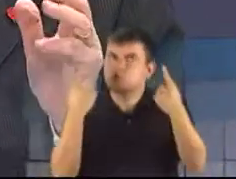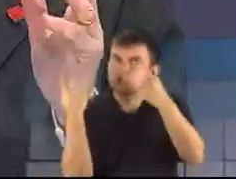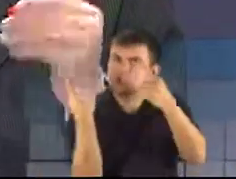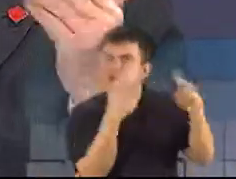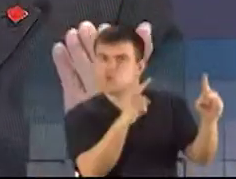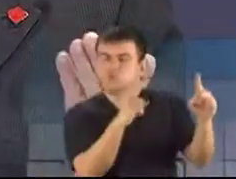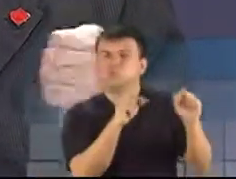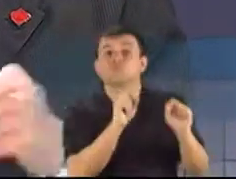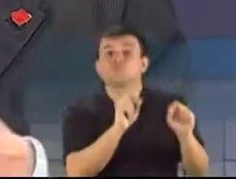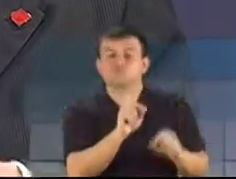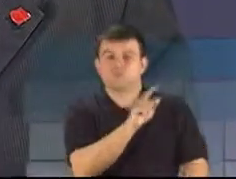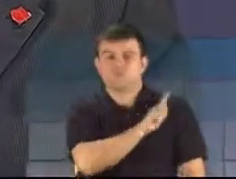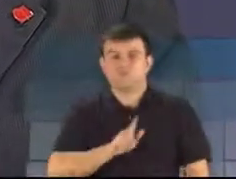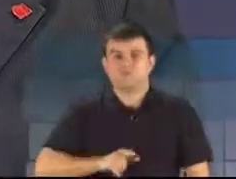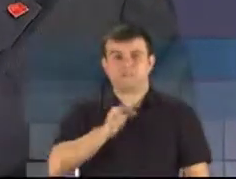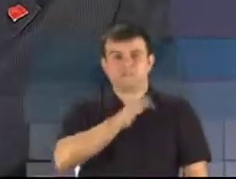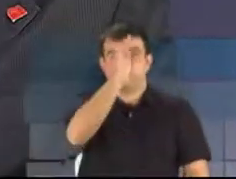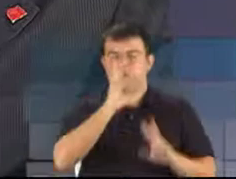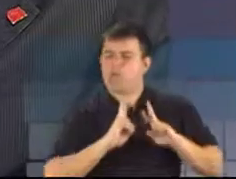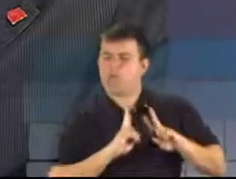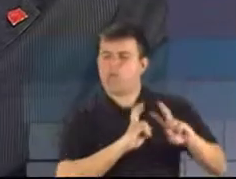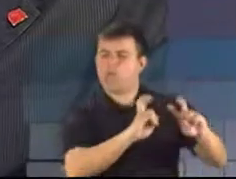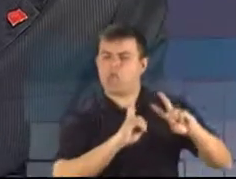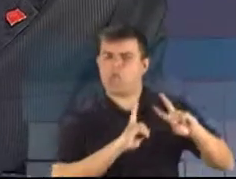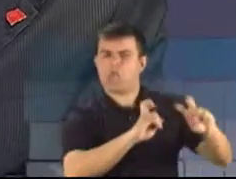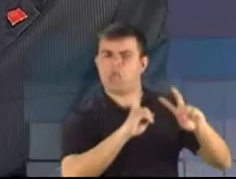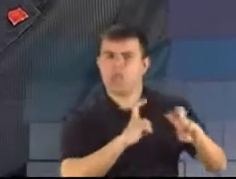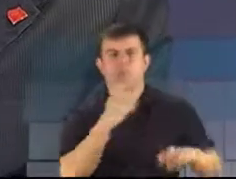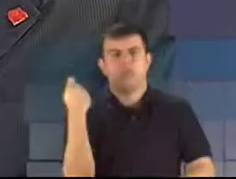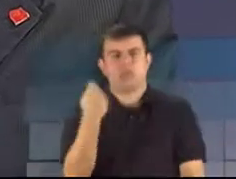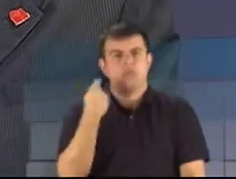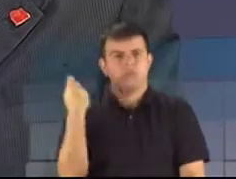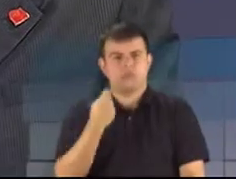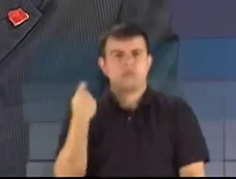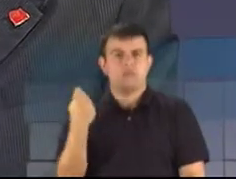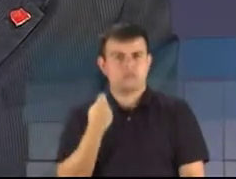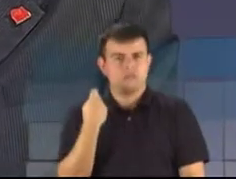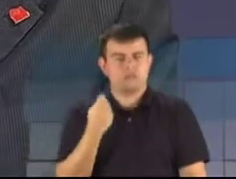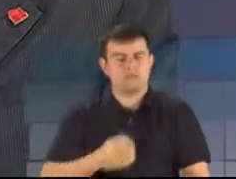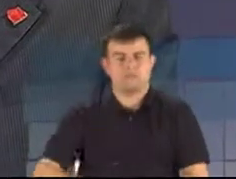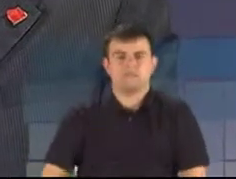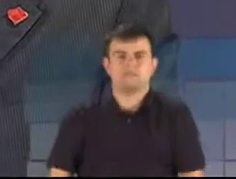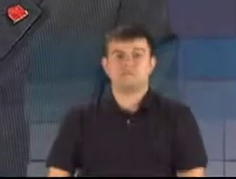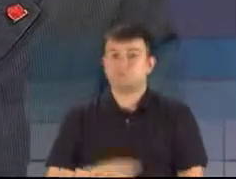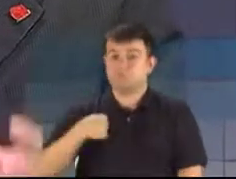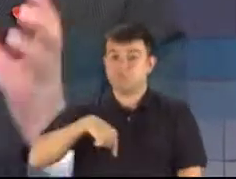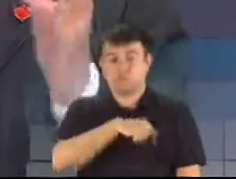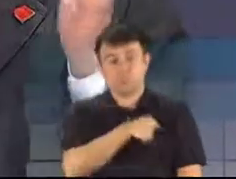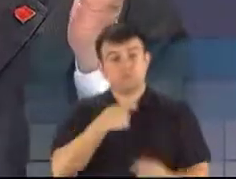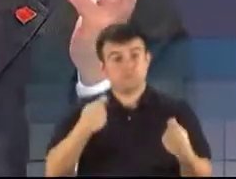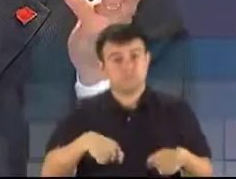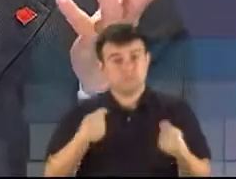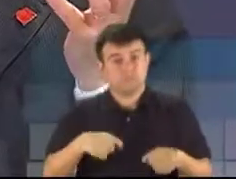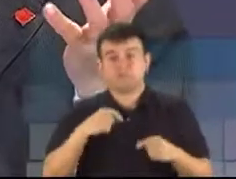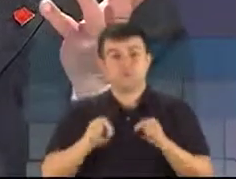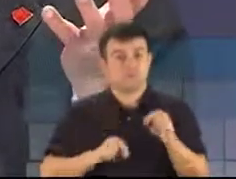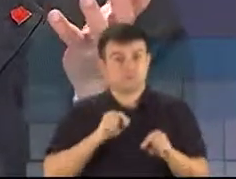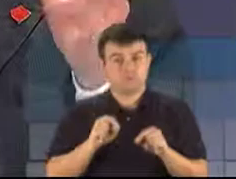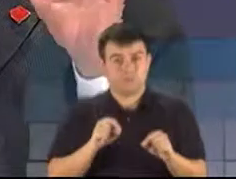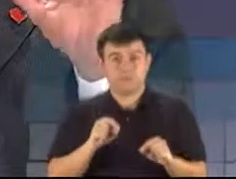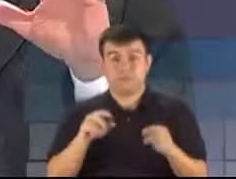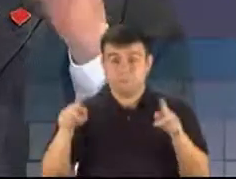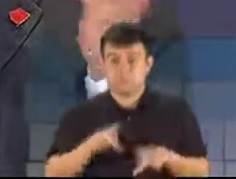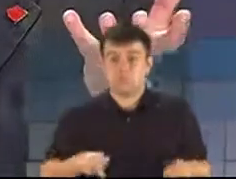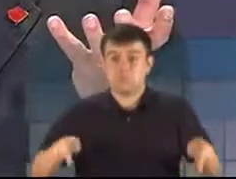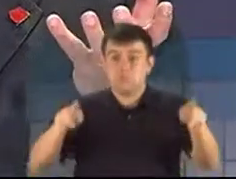o governo federal em relação ao governo estadual. Nós temos que fazer com que a população se